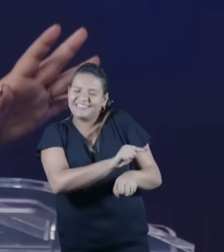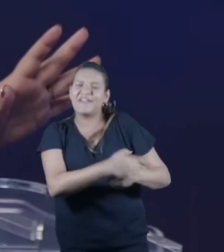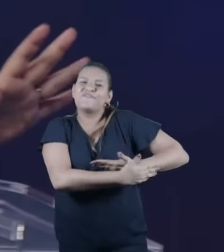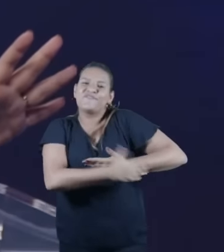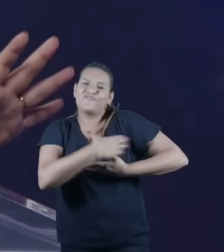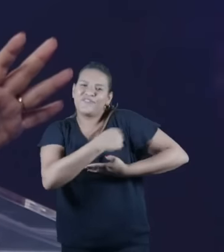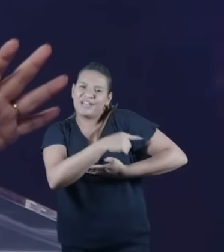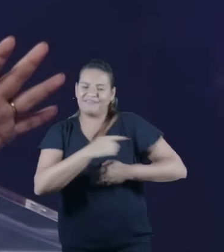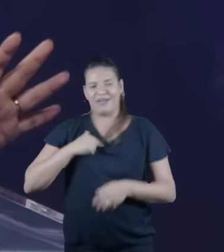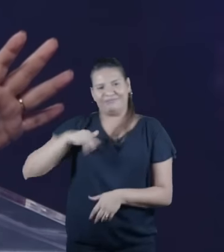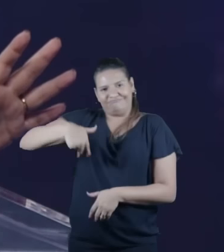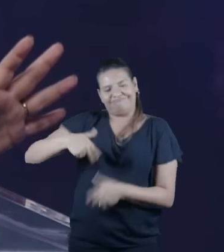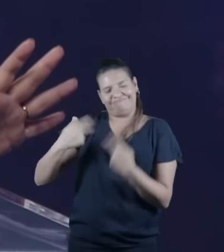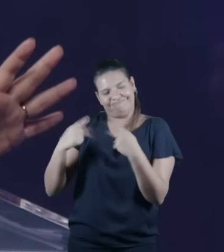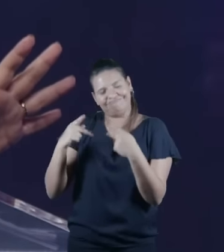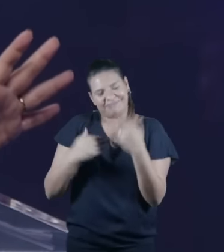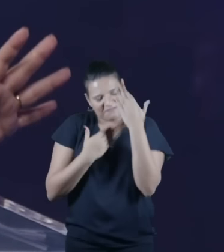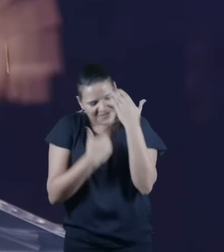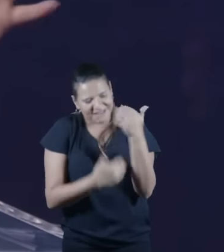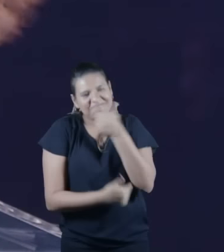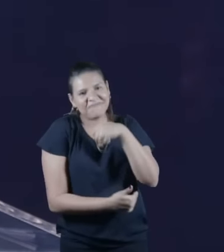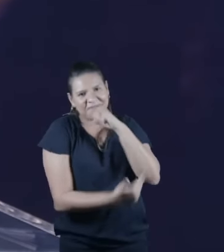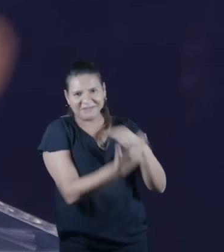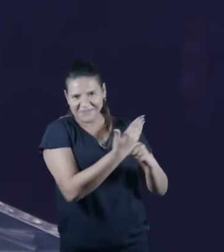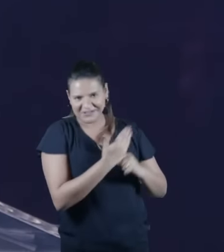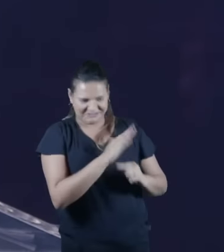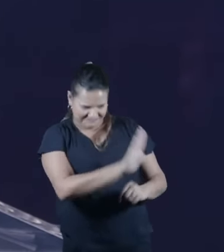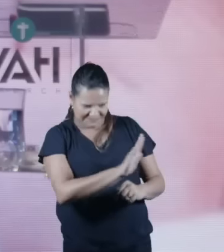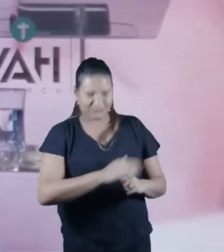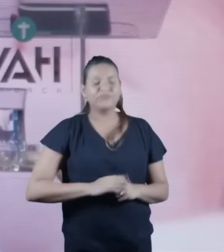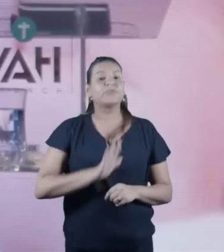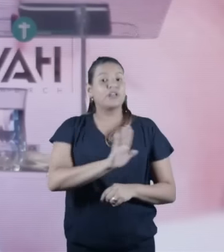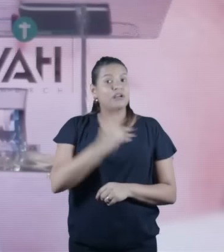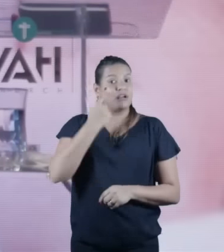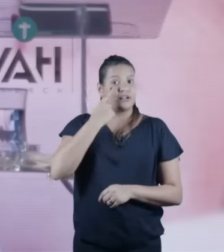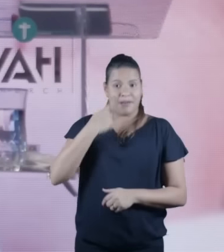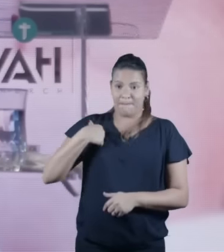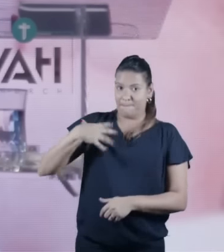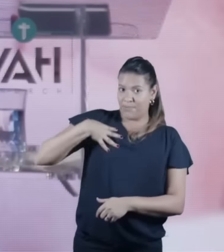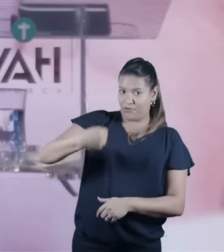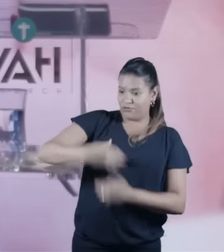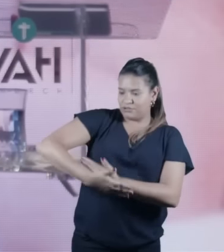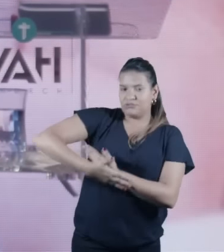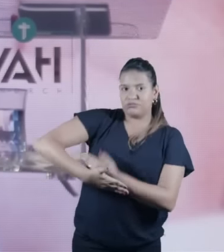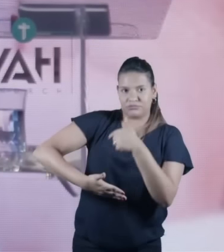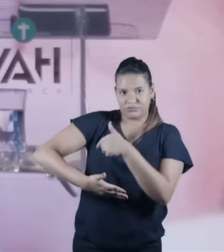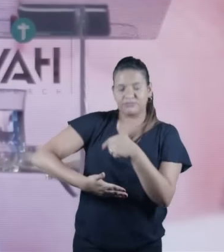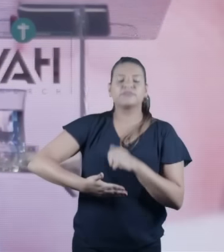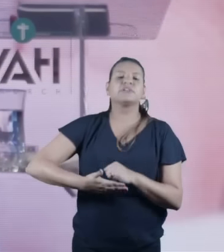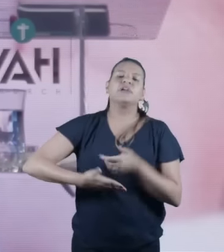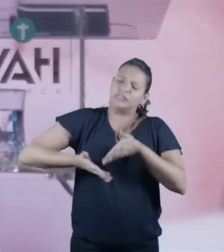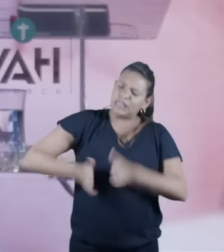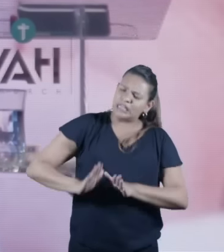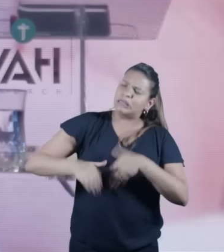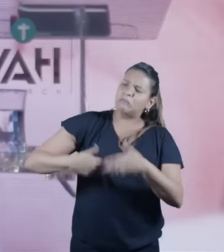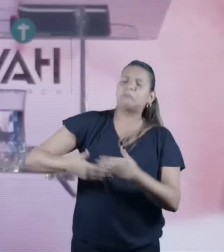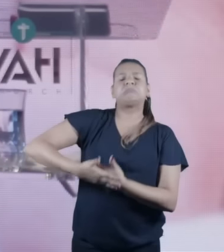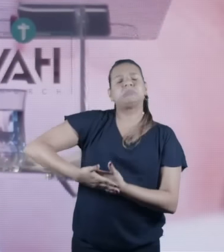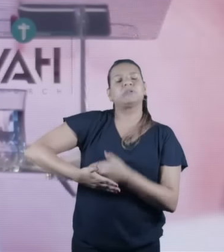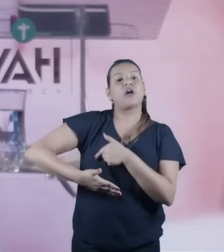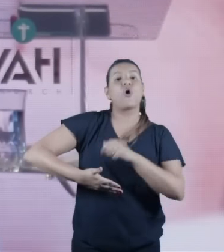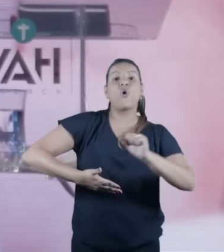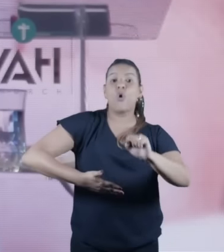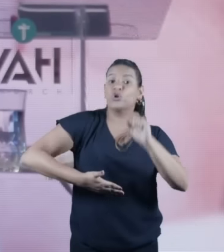aí de trás. Então, muito obrigada por toda a ajuda. Então, quando o Yair, meu filhinho, nasceu, quando ele tinha oito dias de idade, a gente fez a